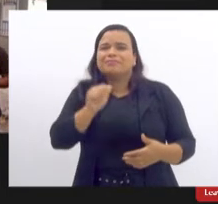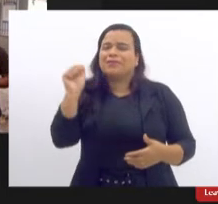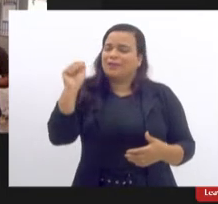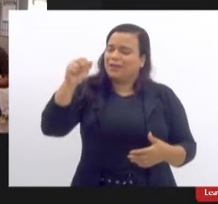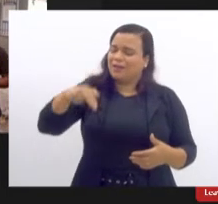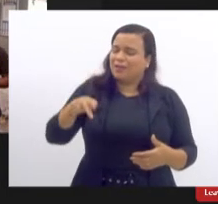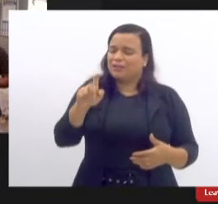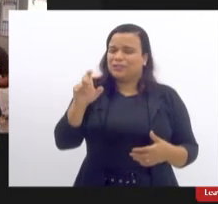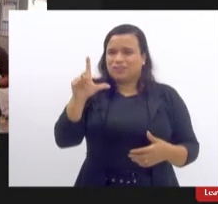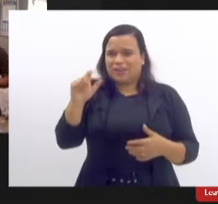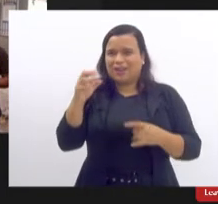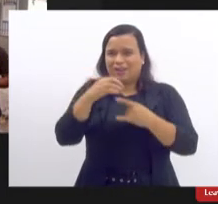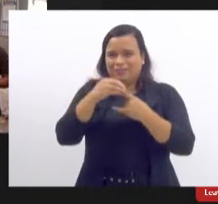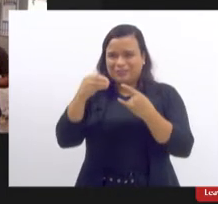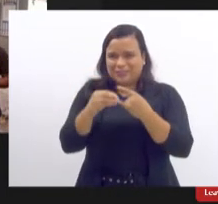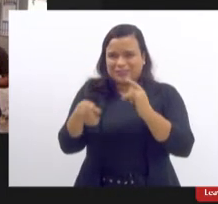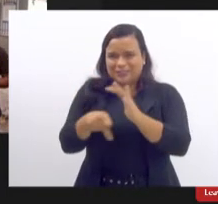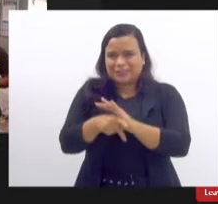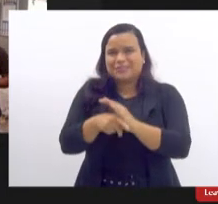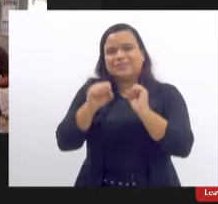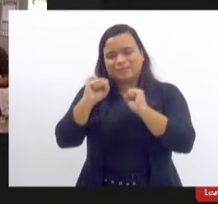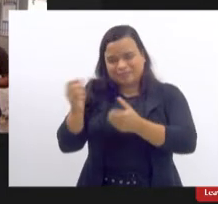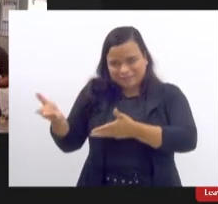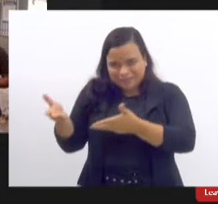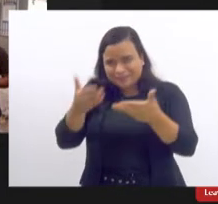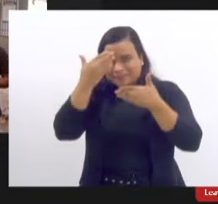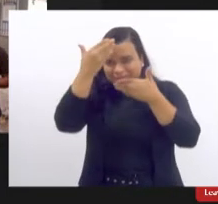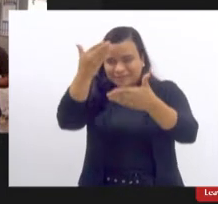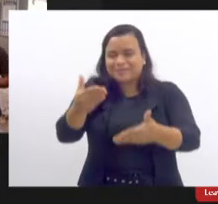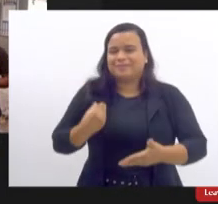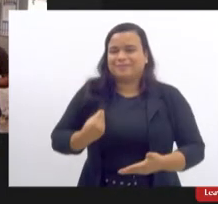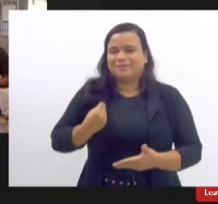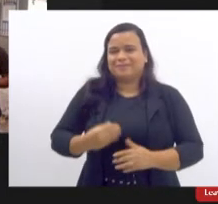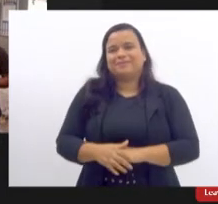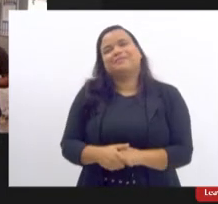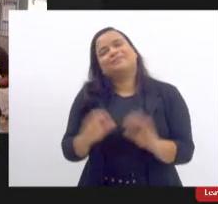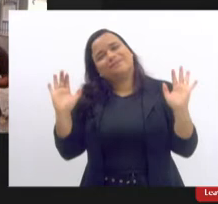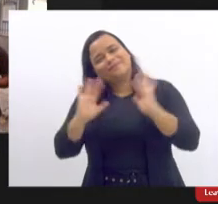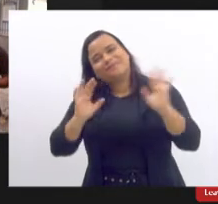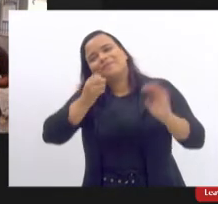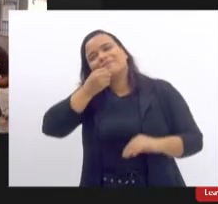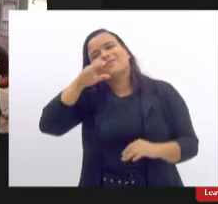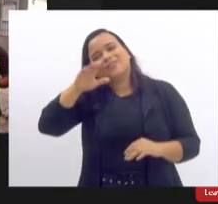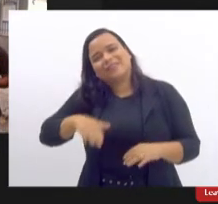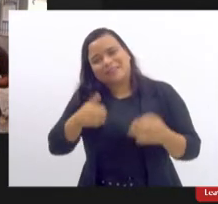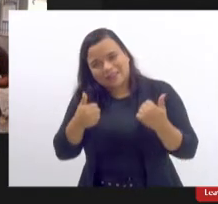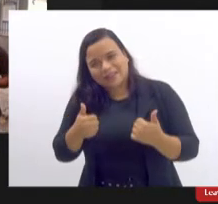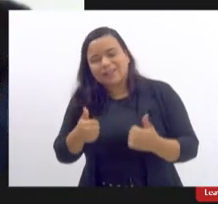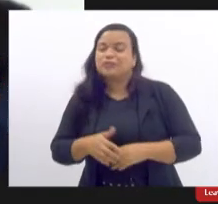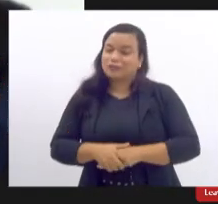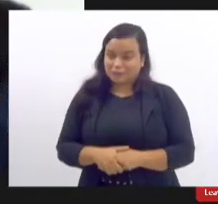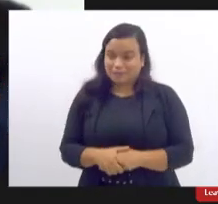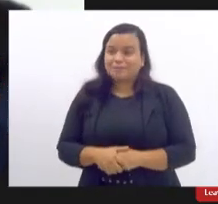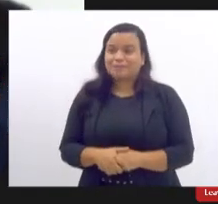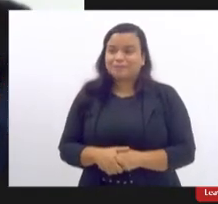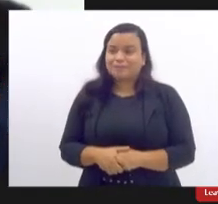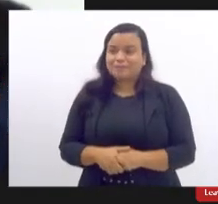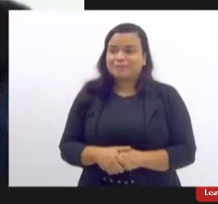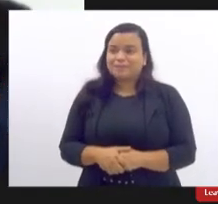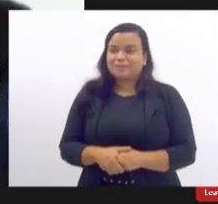Ângela obrigado a palavra é sua boa tarde boa é uma